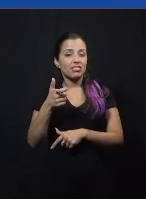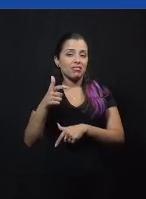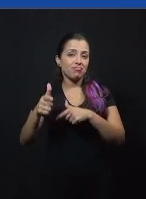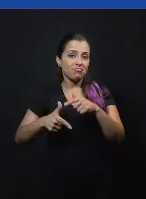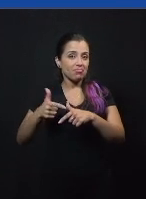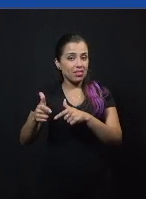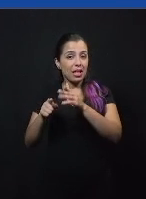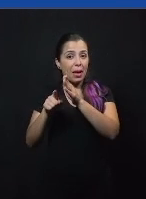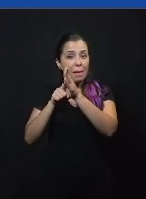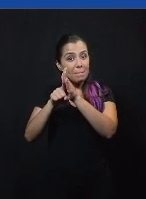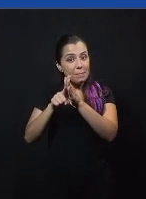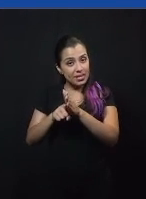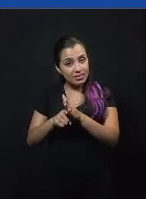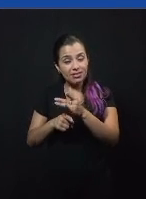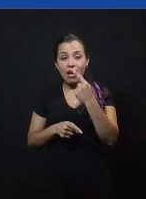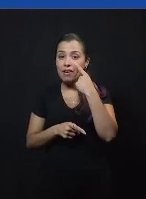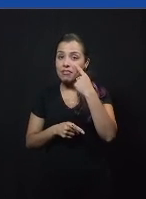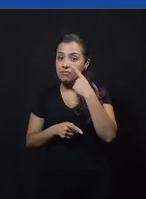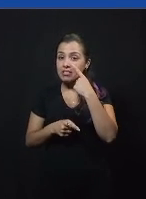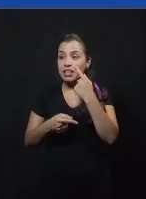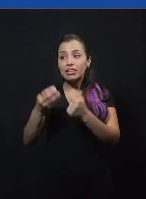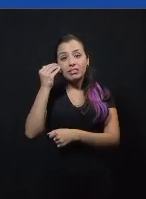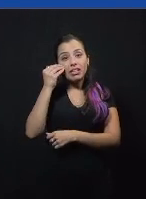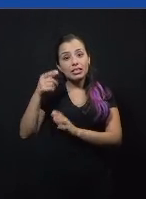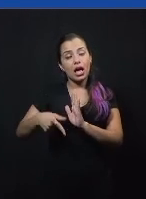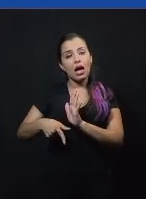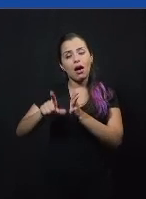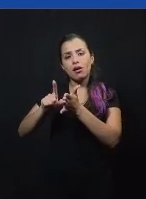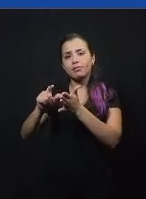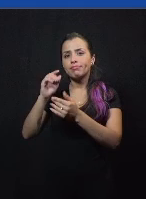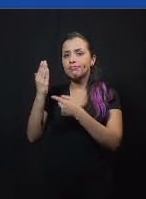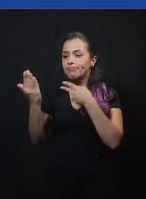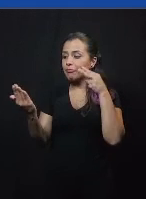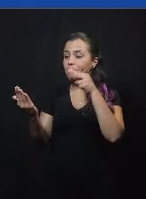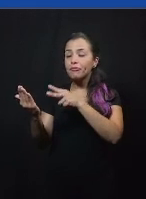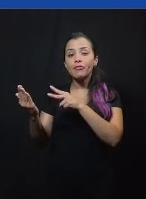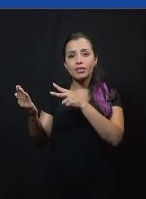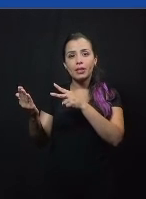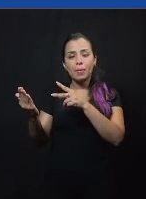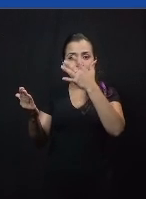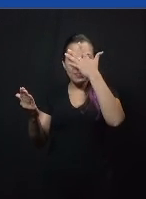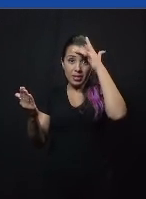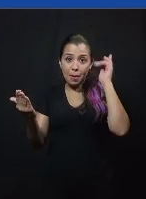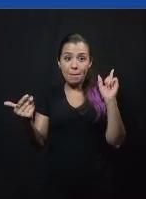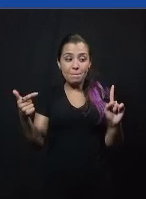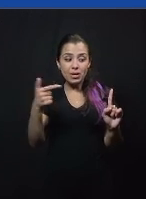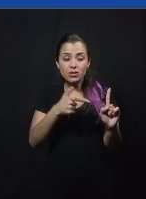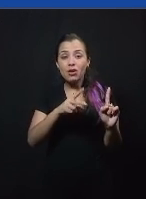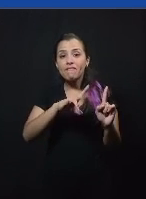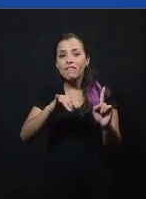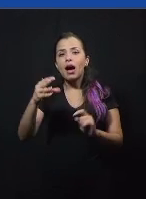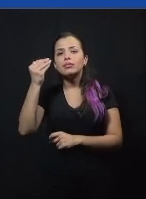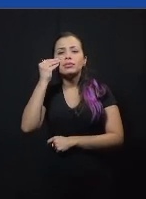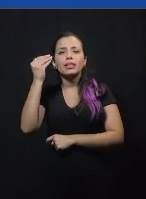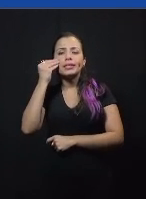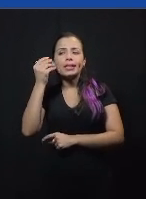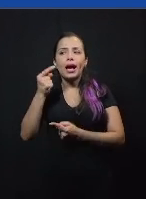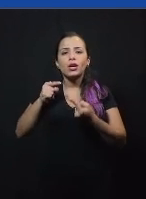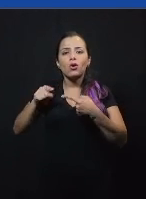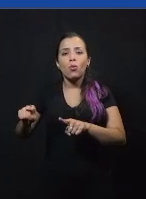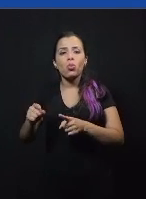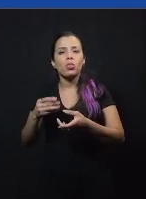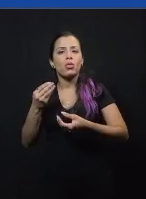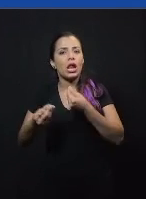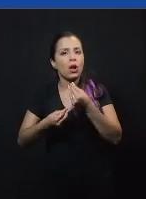pesquisa e tentar me adiantar pensar o que é que o meu oponente ia tentar argumentar como é que ia me preparar para isso